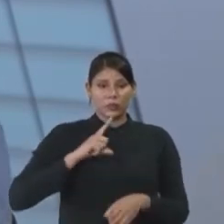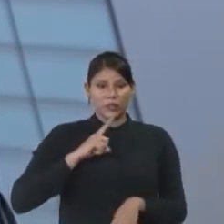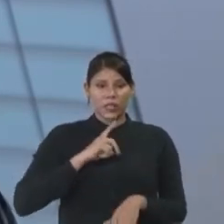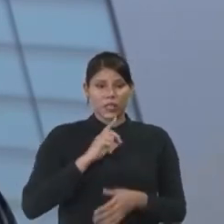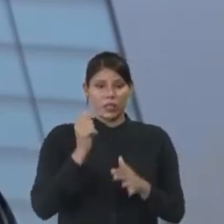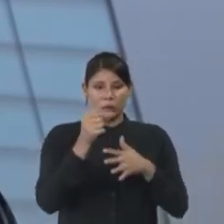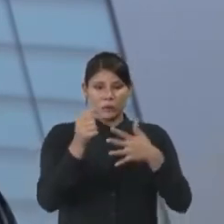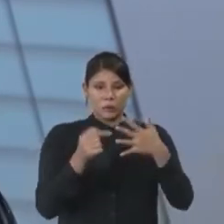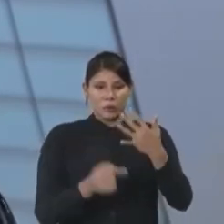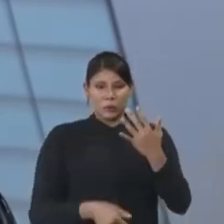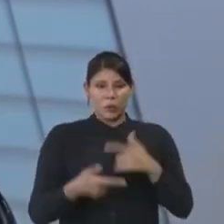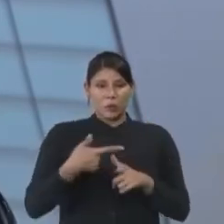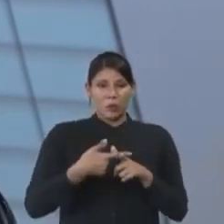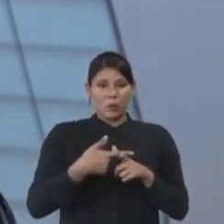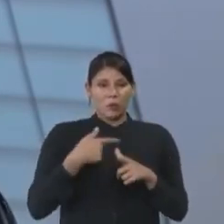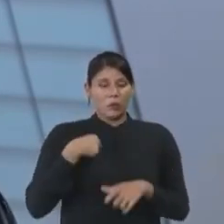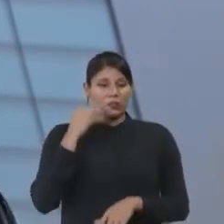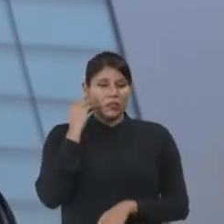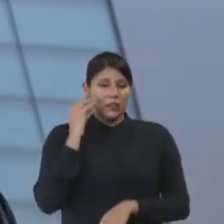problemas, eu estou querendo resolver.